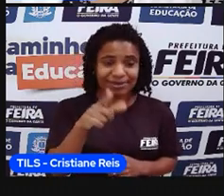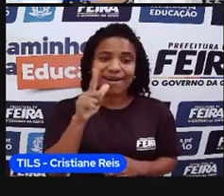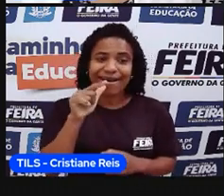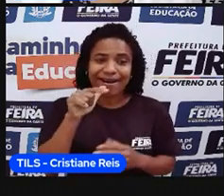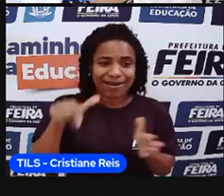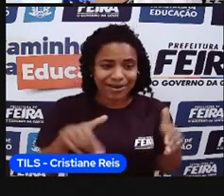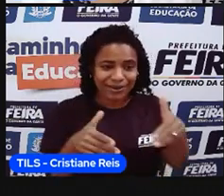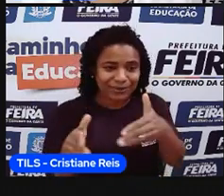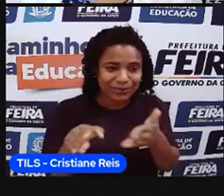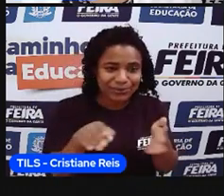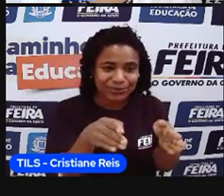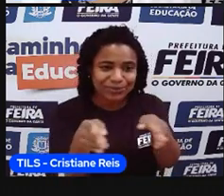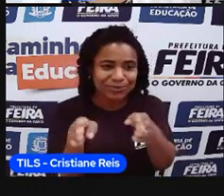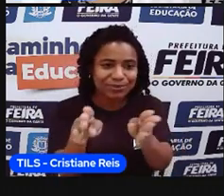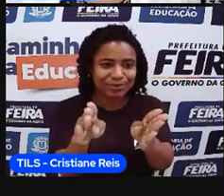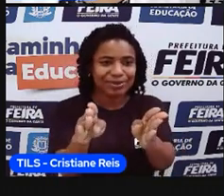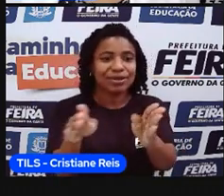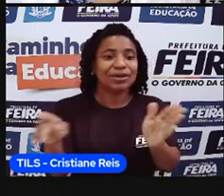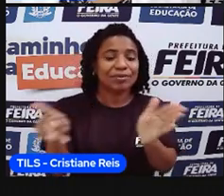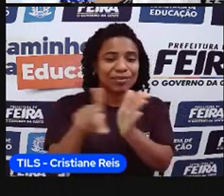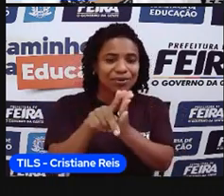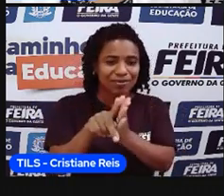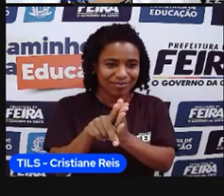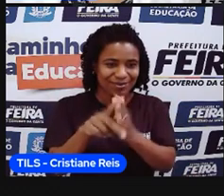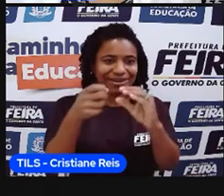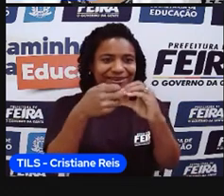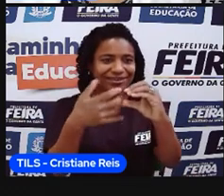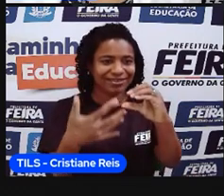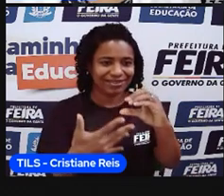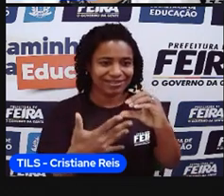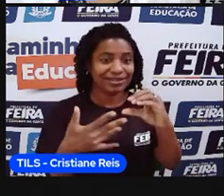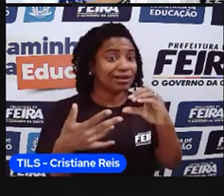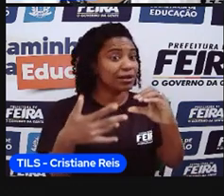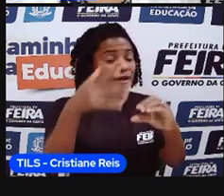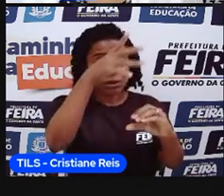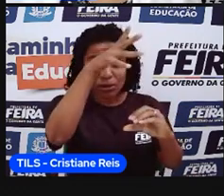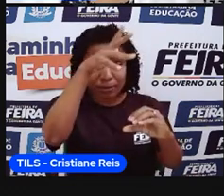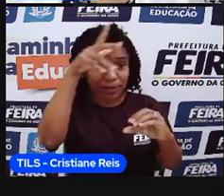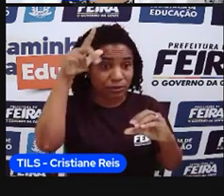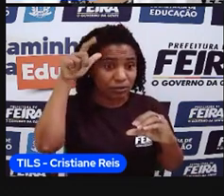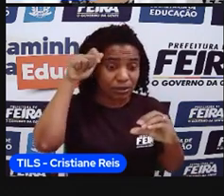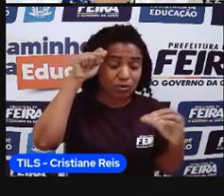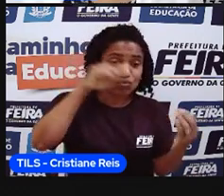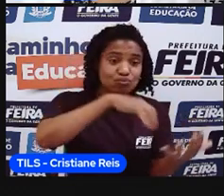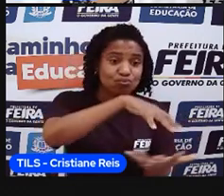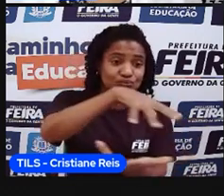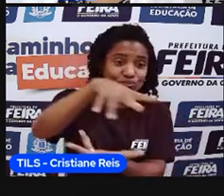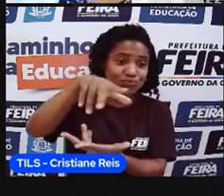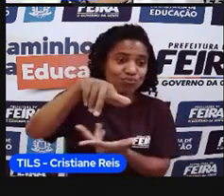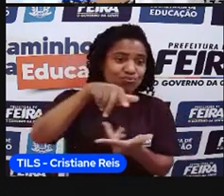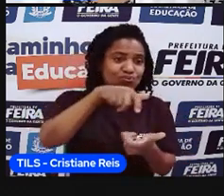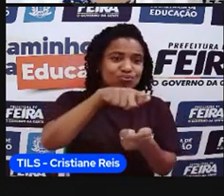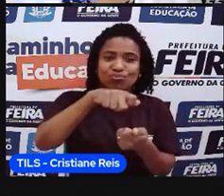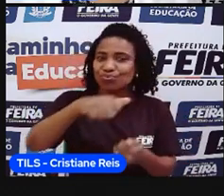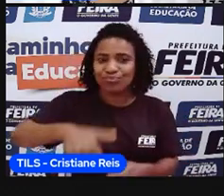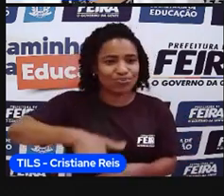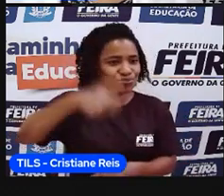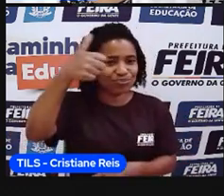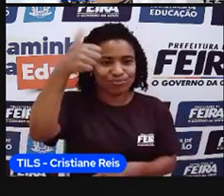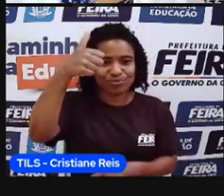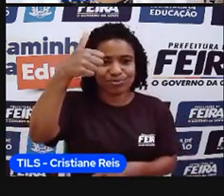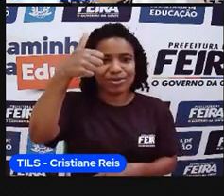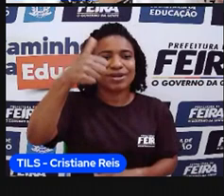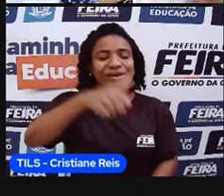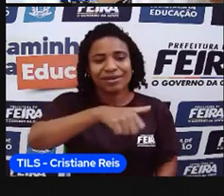a característica, né, do Rio Amazonas ser considerado o maior rio do mundo, que durante muito tempo, esse título era do Rio